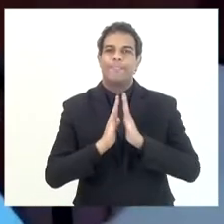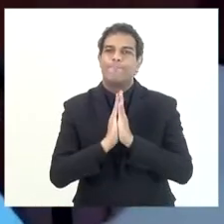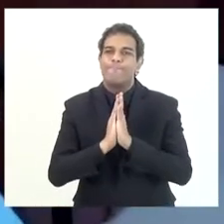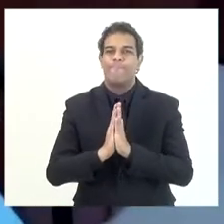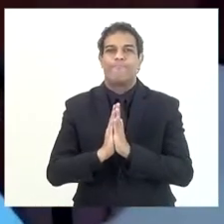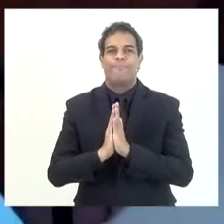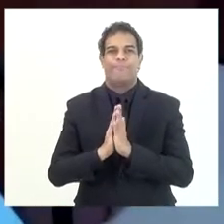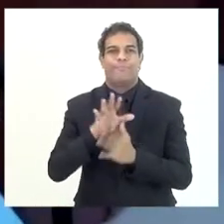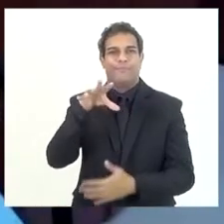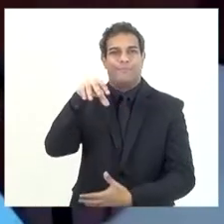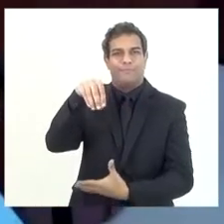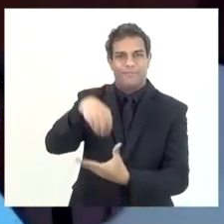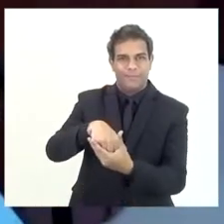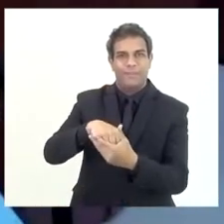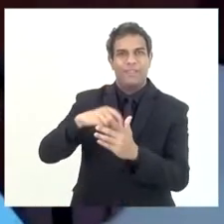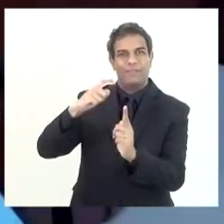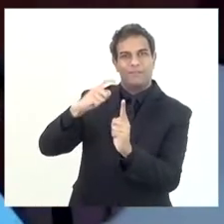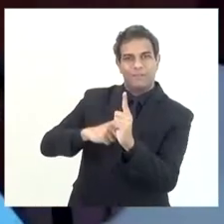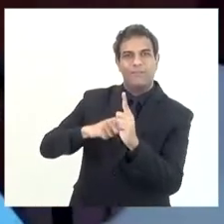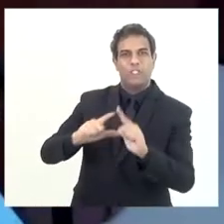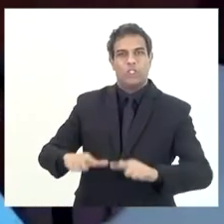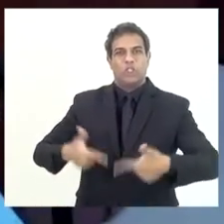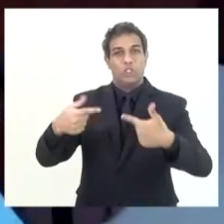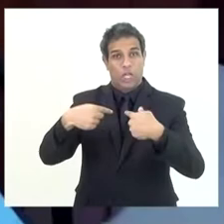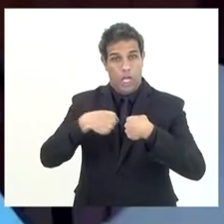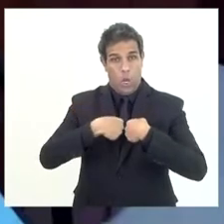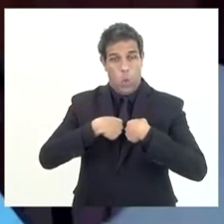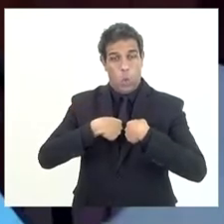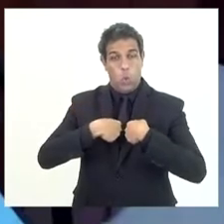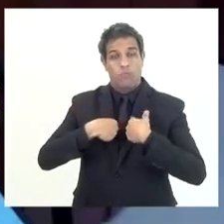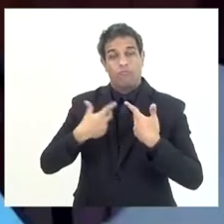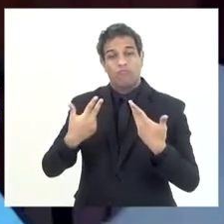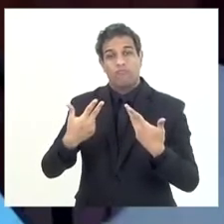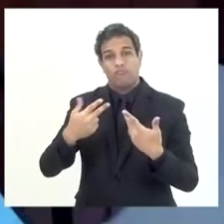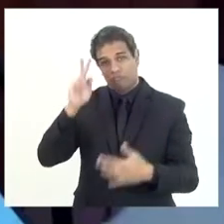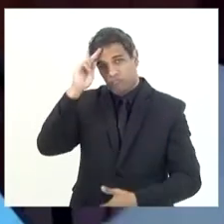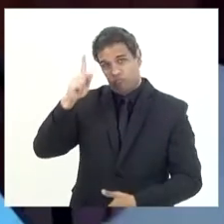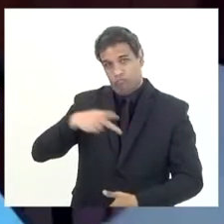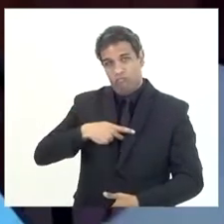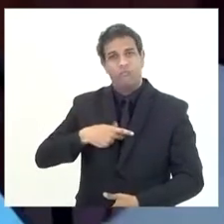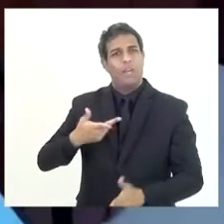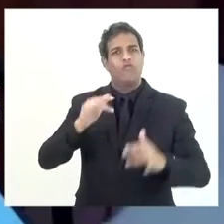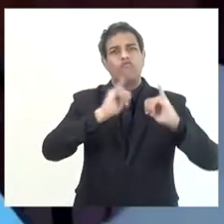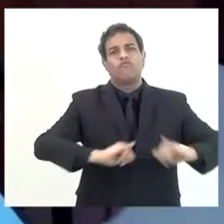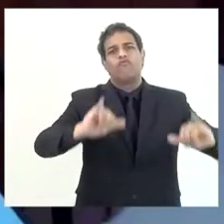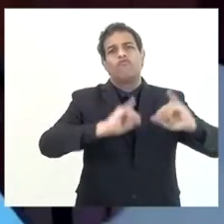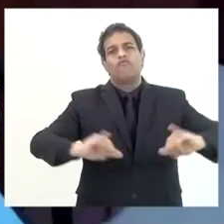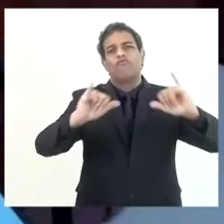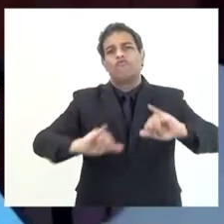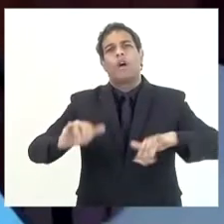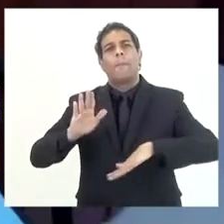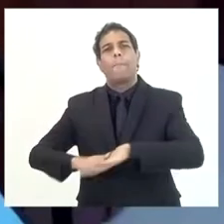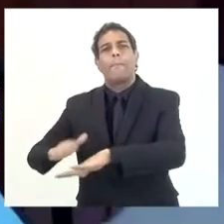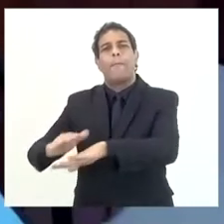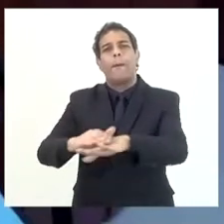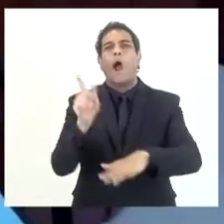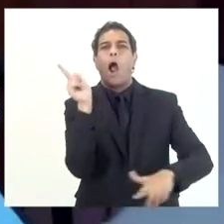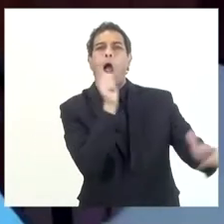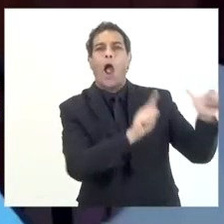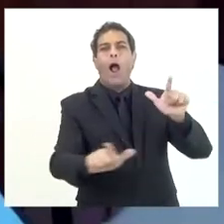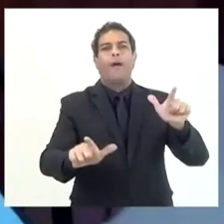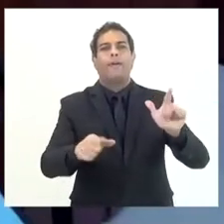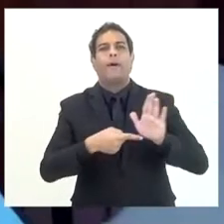aqui pelo lado da dívida ativa. Eu, pessoalmente, acho que quanto mais divulgação a gente vai estar sempre